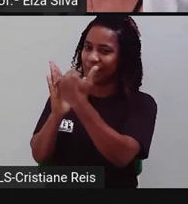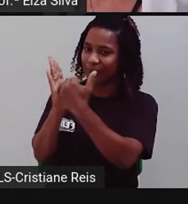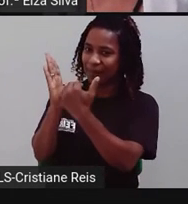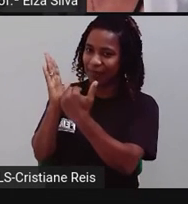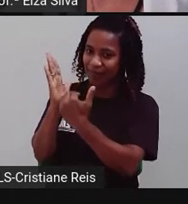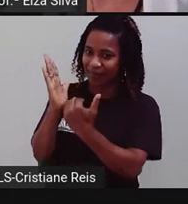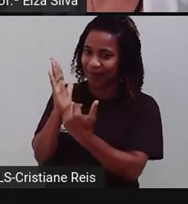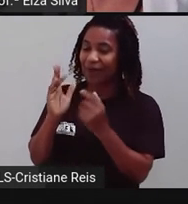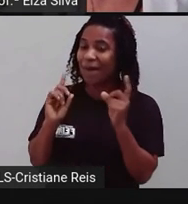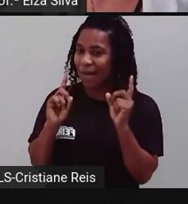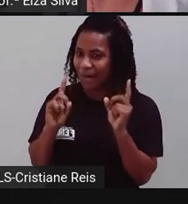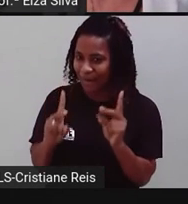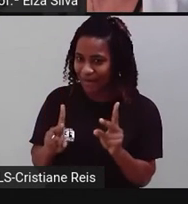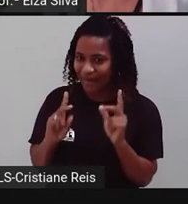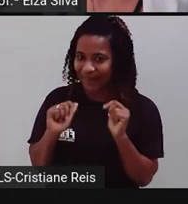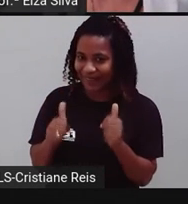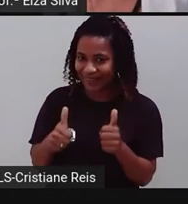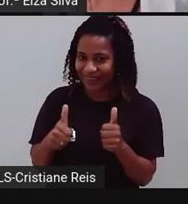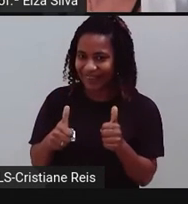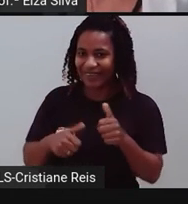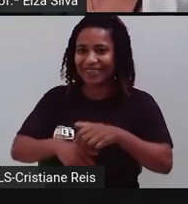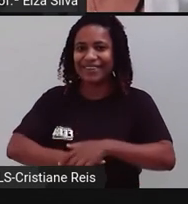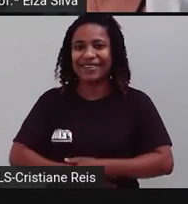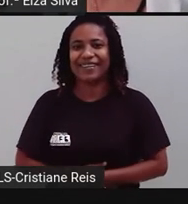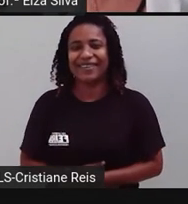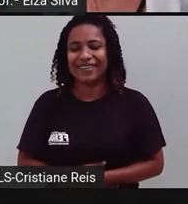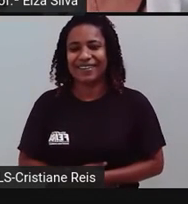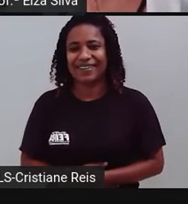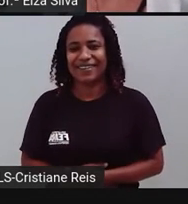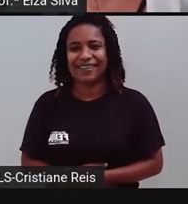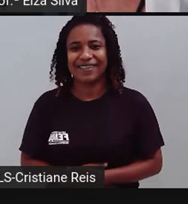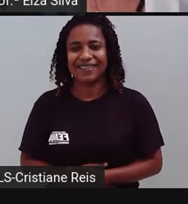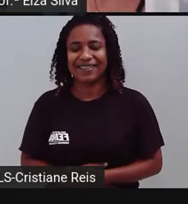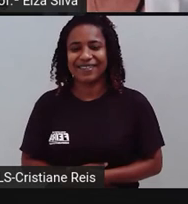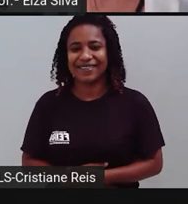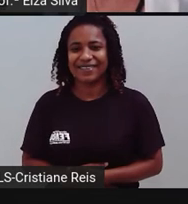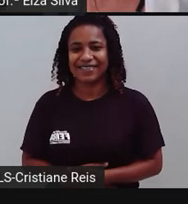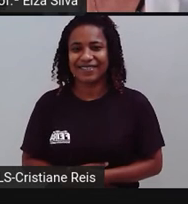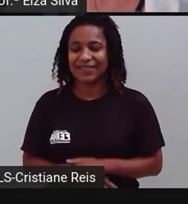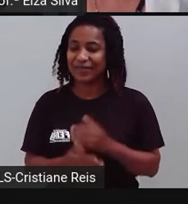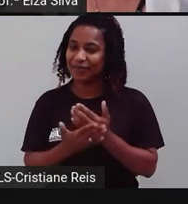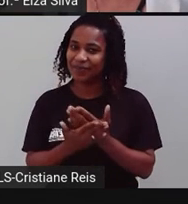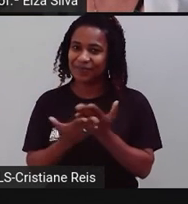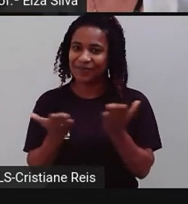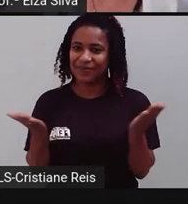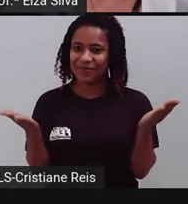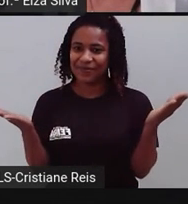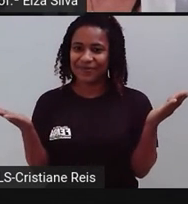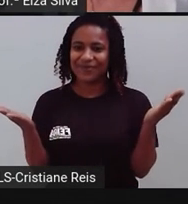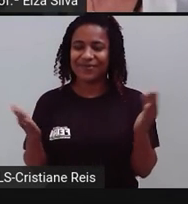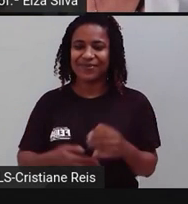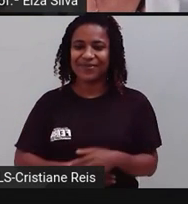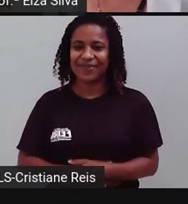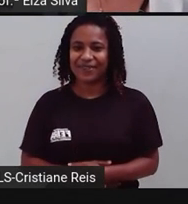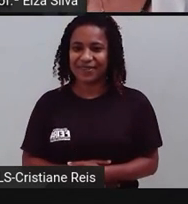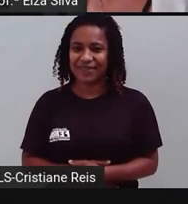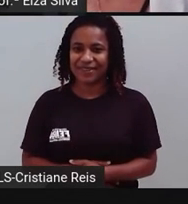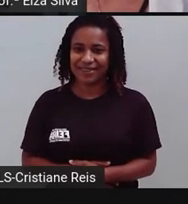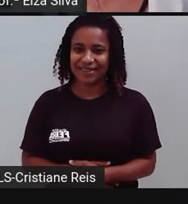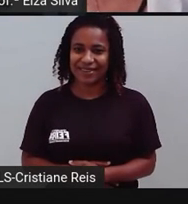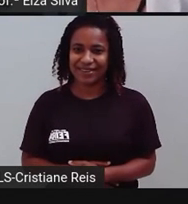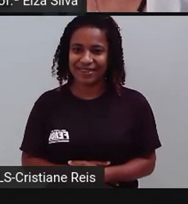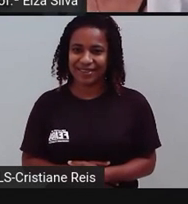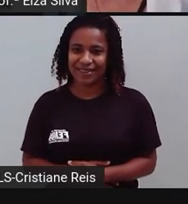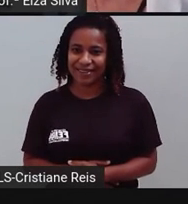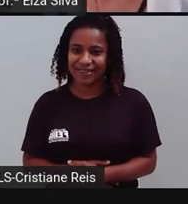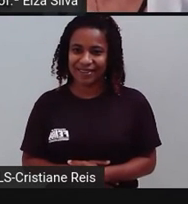Ok, students? Write three things you are going to do And three things you are not going